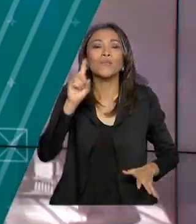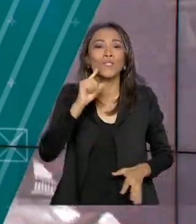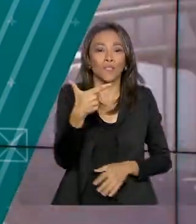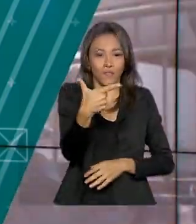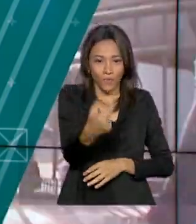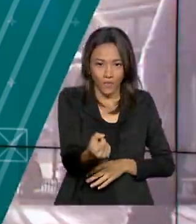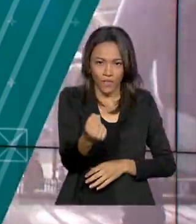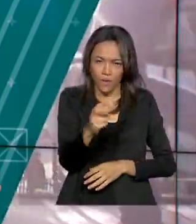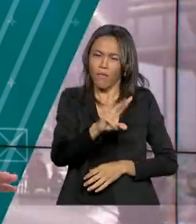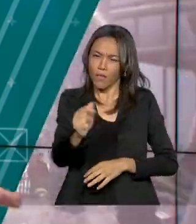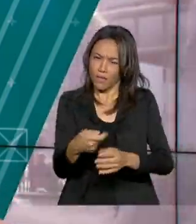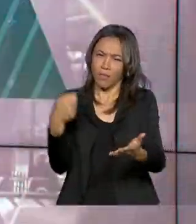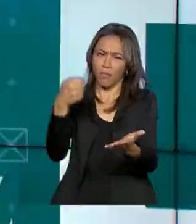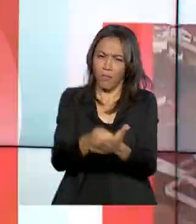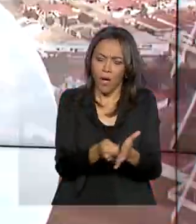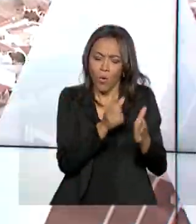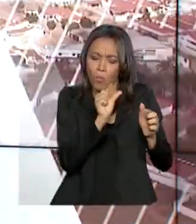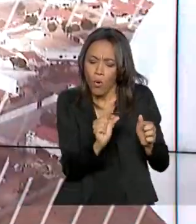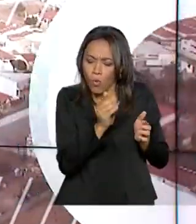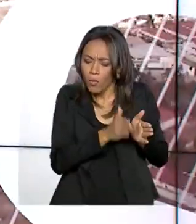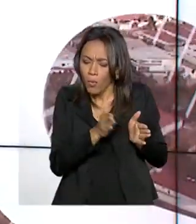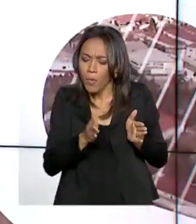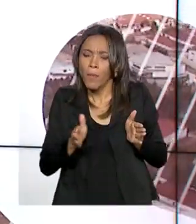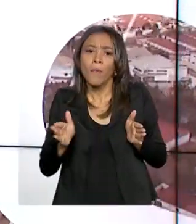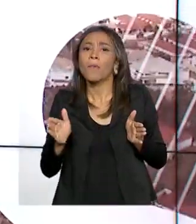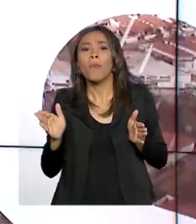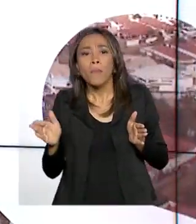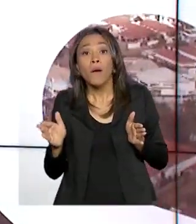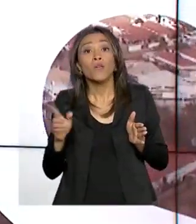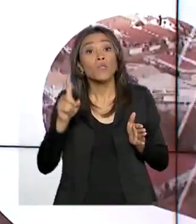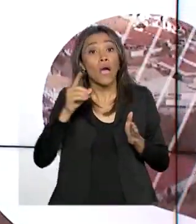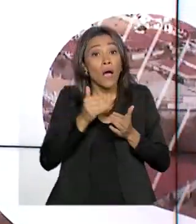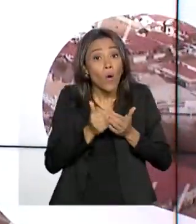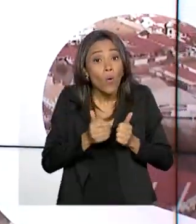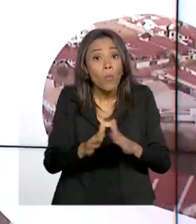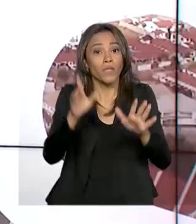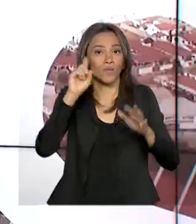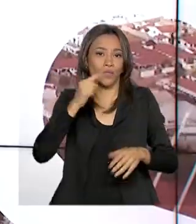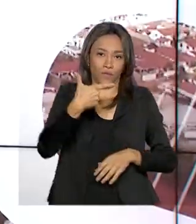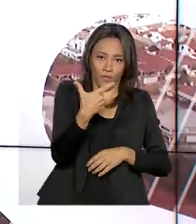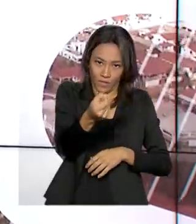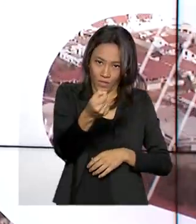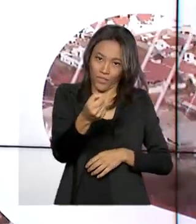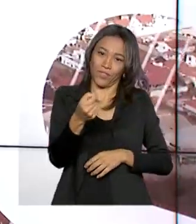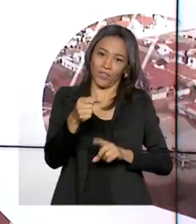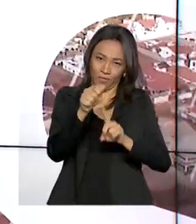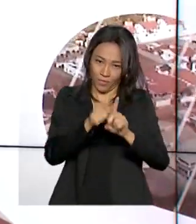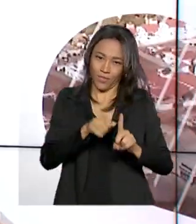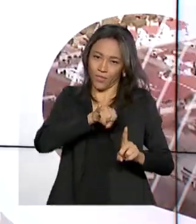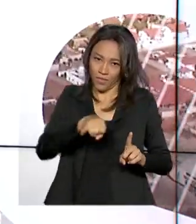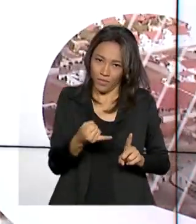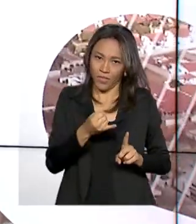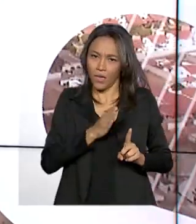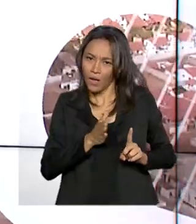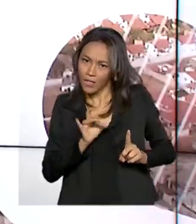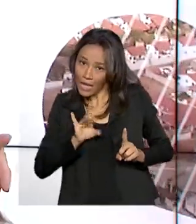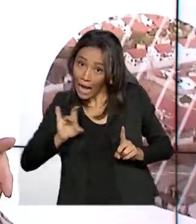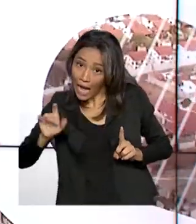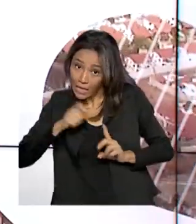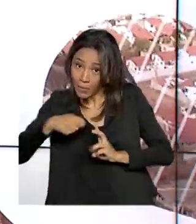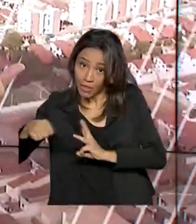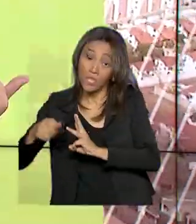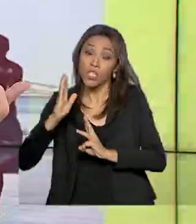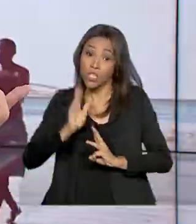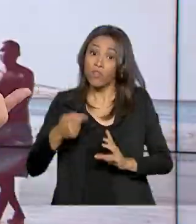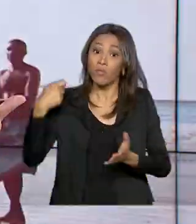O valor será pago de forma gradual nos 10 últimos dias úteis de cada mês. Pela primeira vez, foi pago o 13º salário do